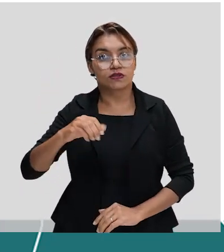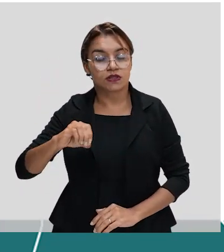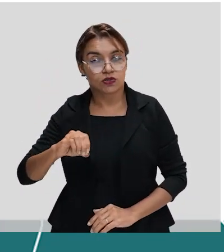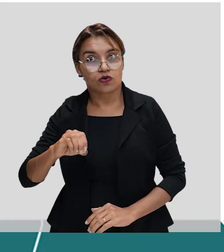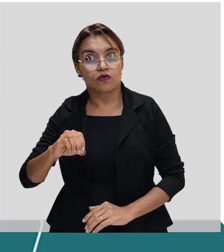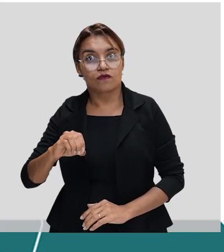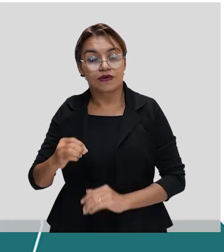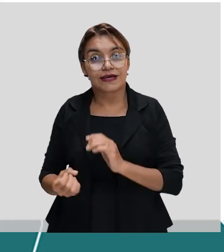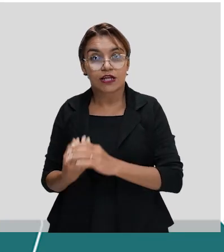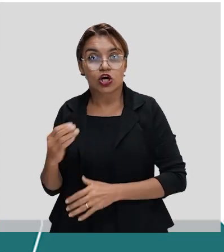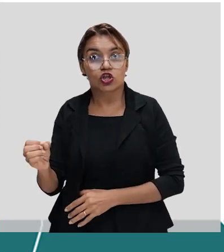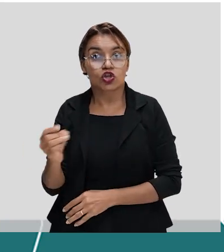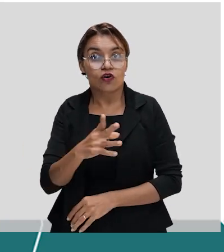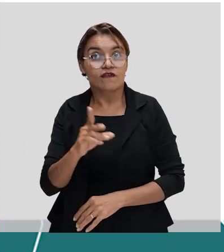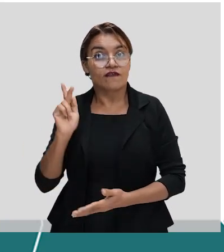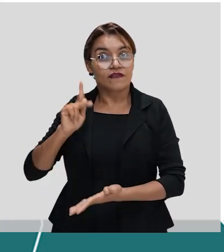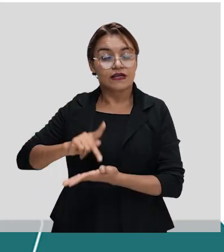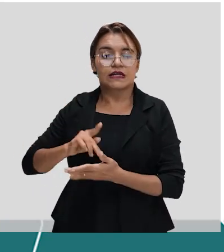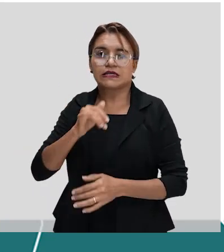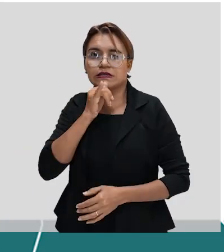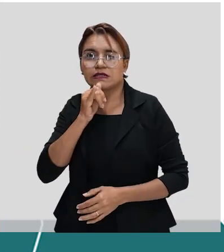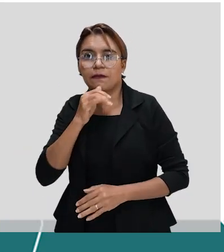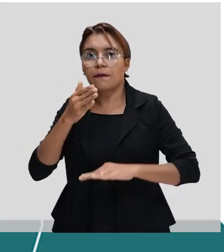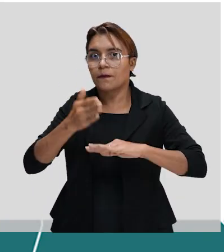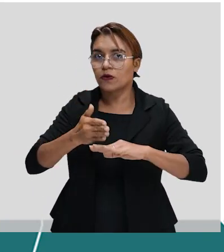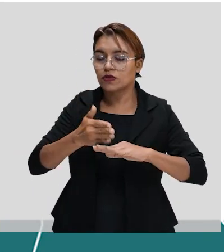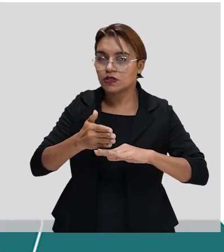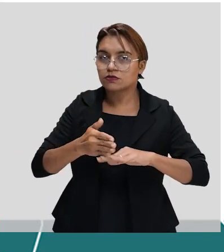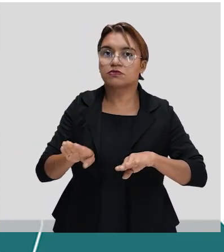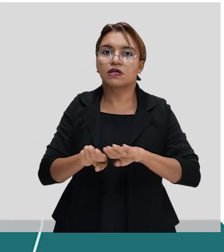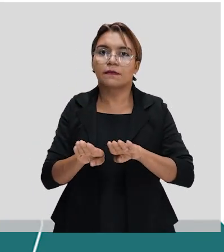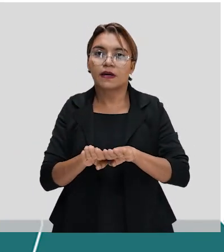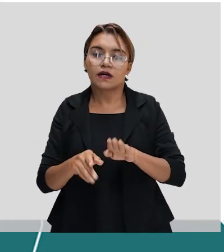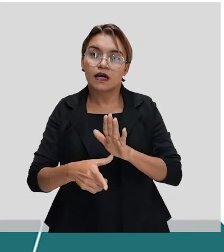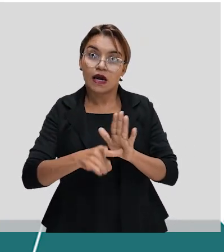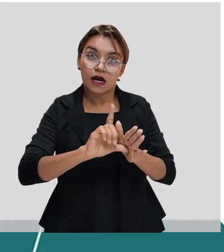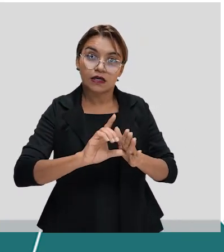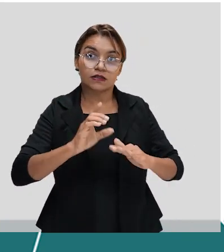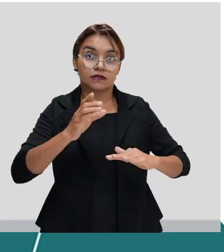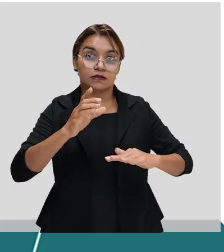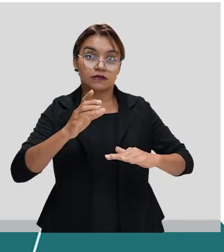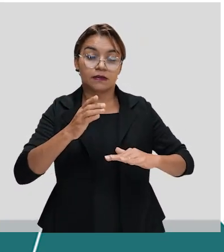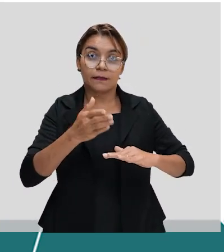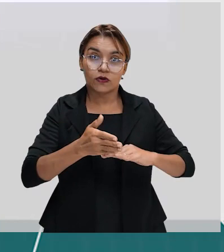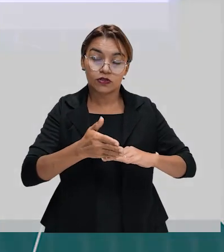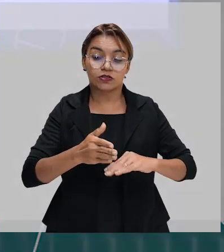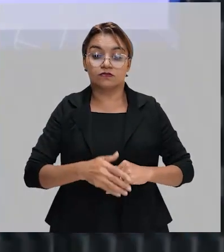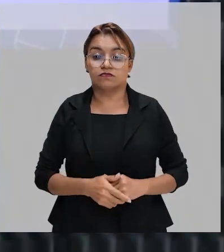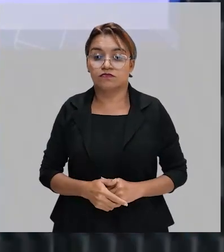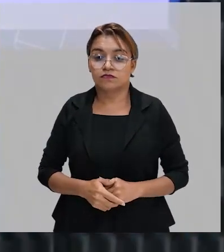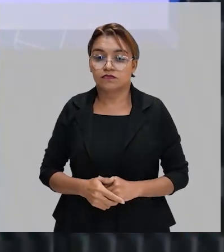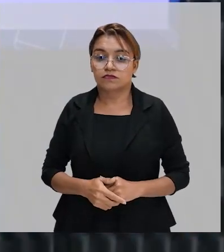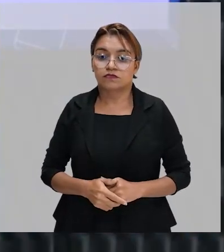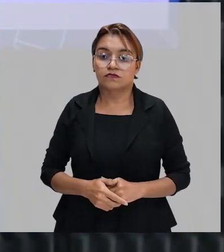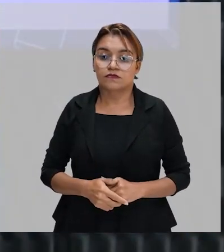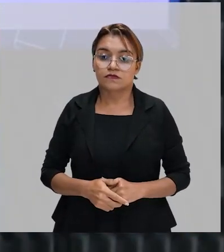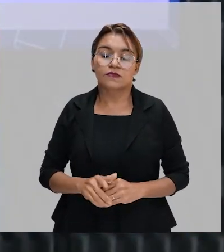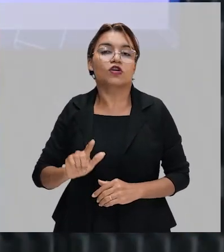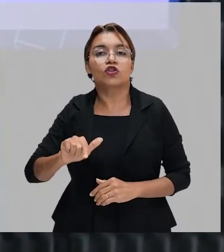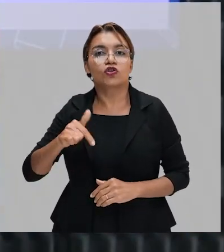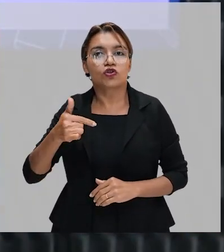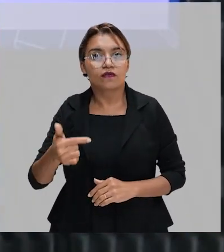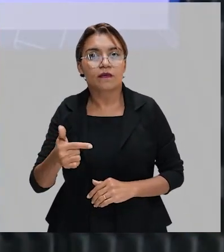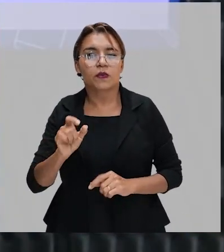realidade. Por quê? Quando você fala de modernismo, pré-modernismo, No caso do Brasil, pré-modernismo, vai chegar o modernismo. A gente fala de novo.